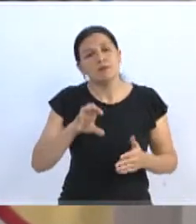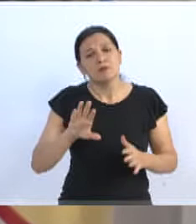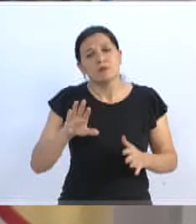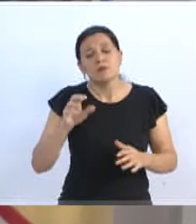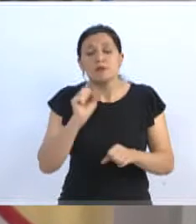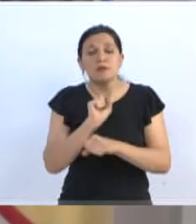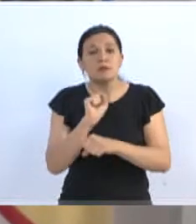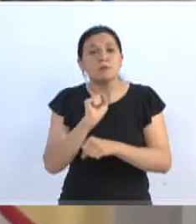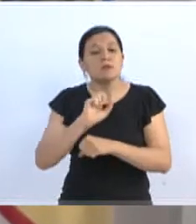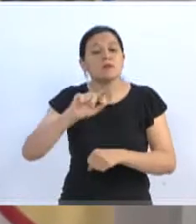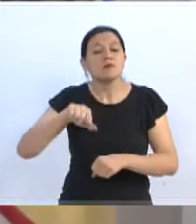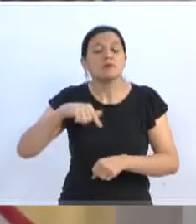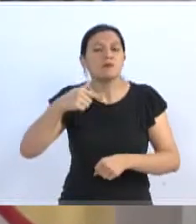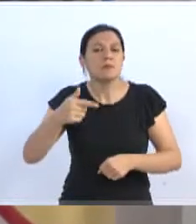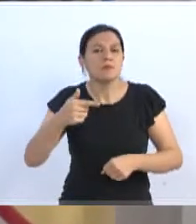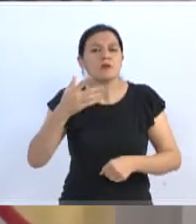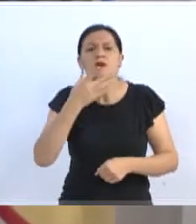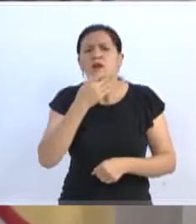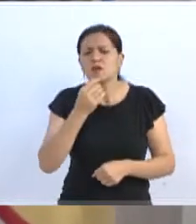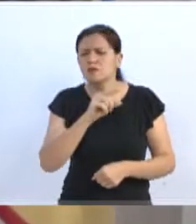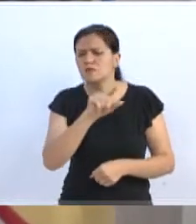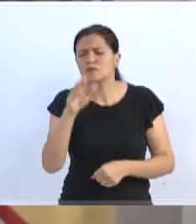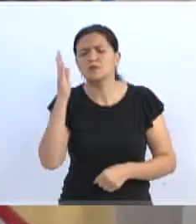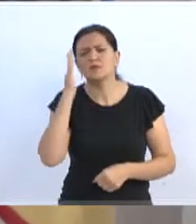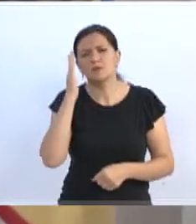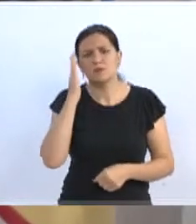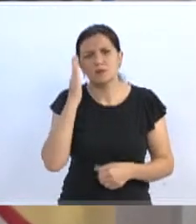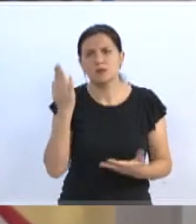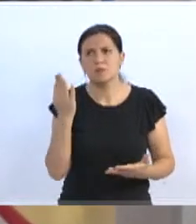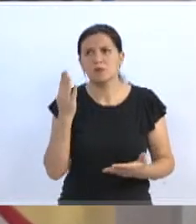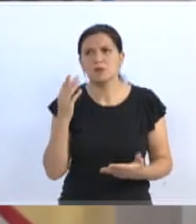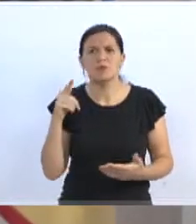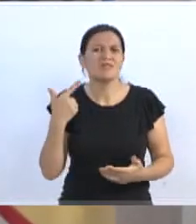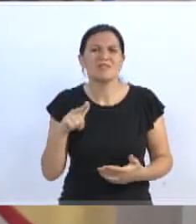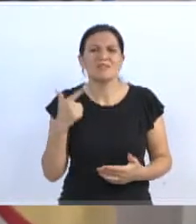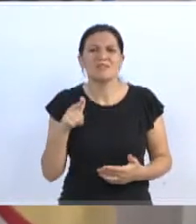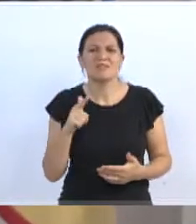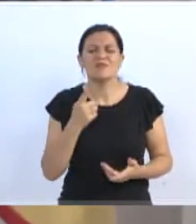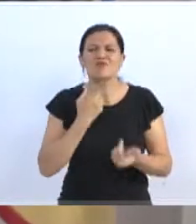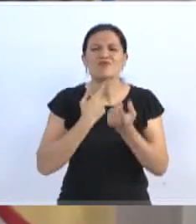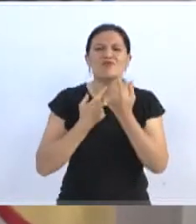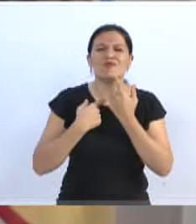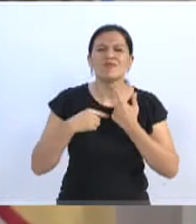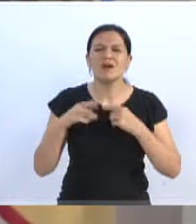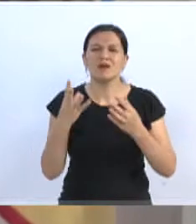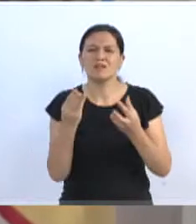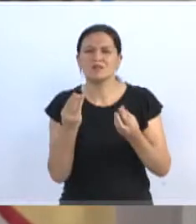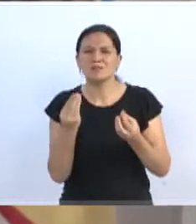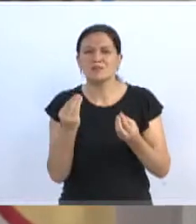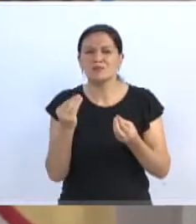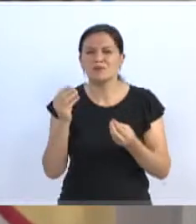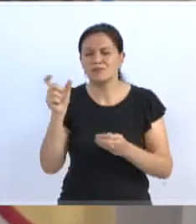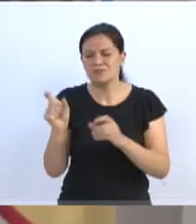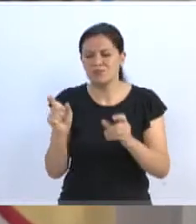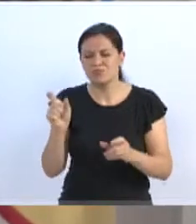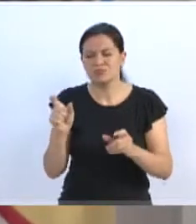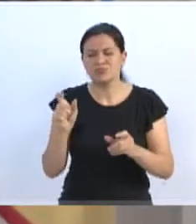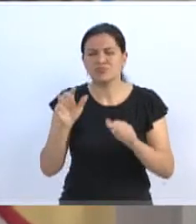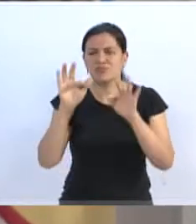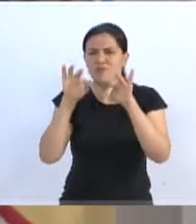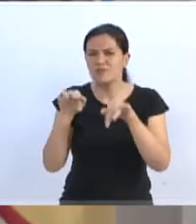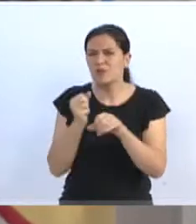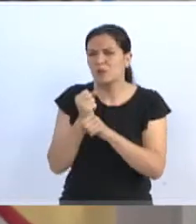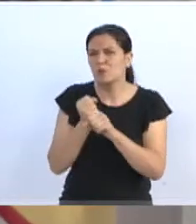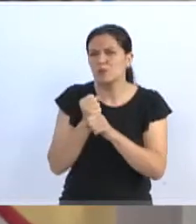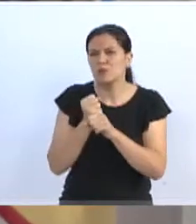próximas etapas. Acho que todo mundo sabe também que não houve uma vontade de muitos dirigentes partidários no final do ano em relação ao processo da